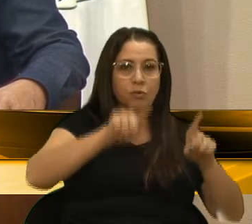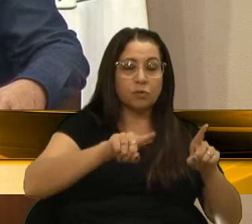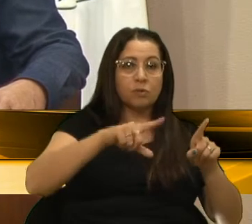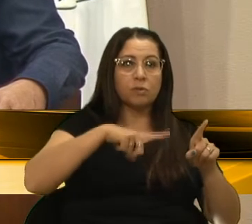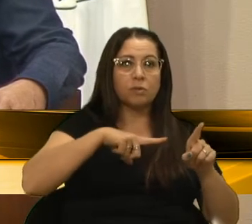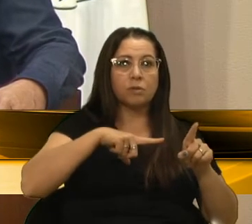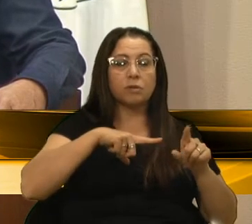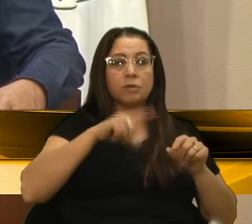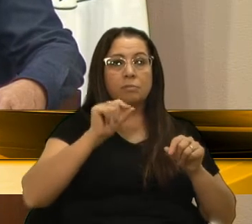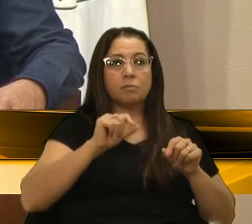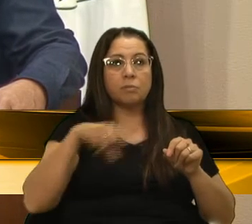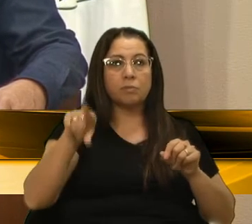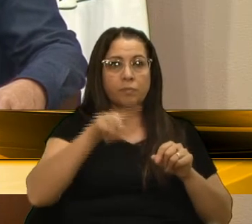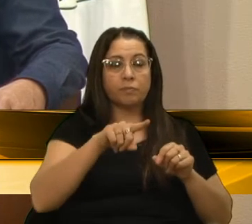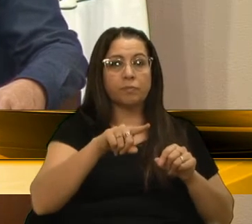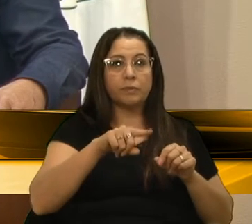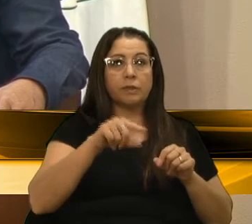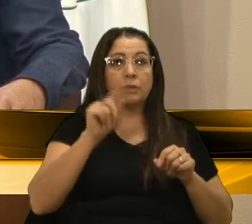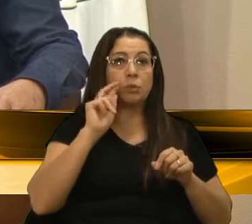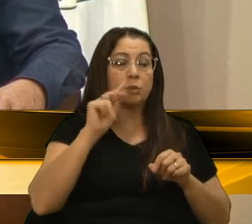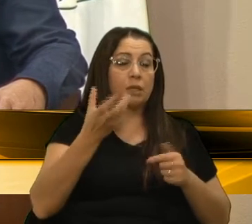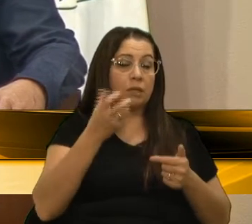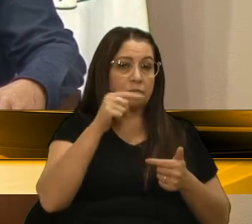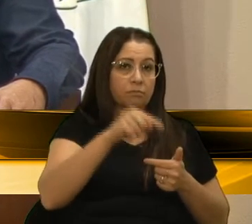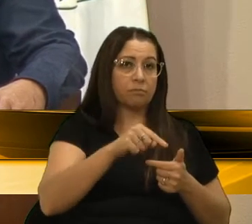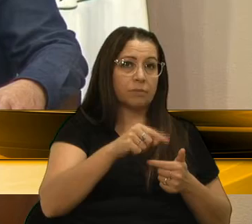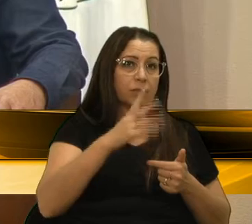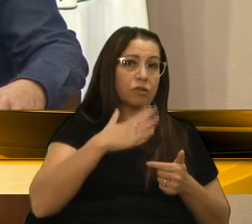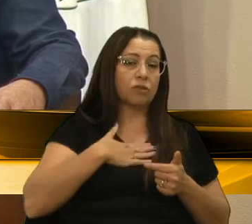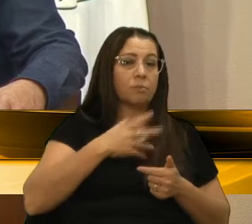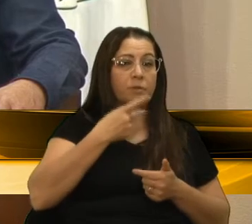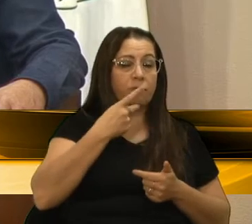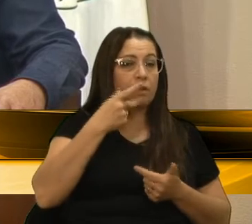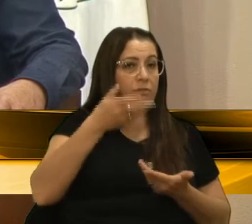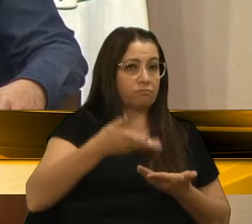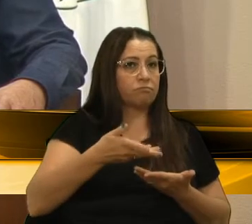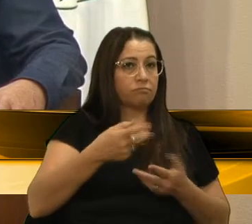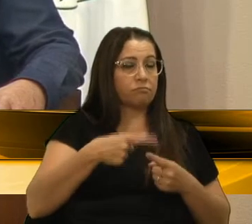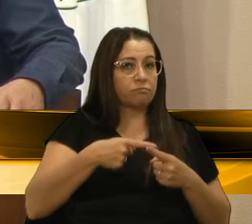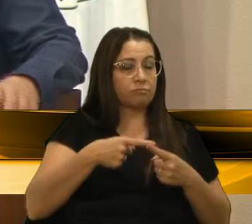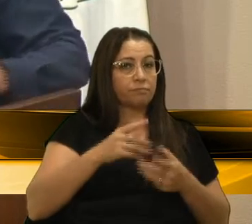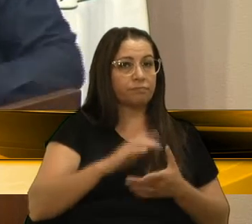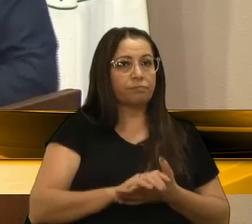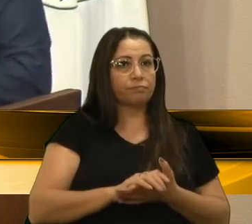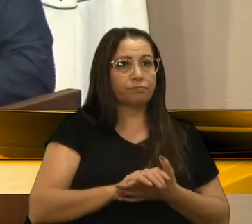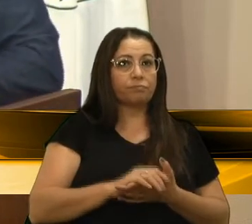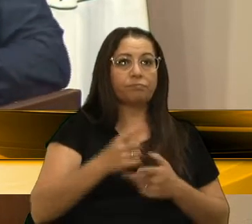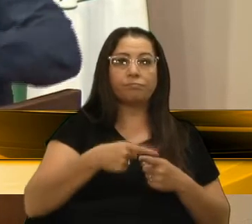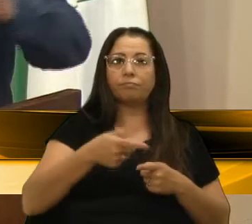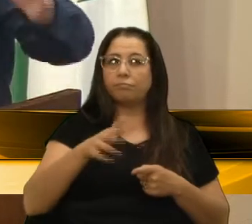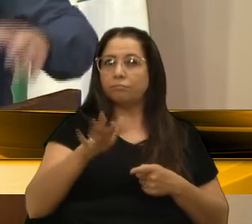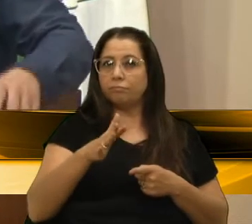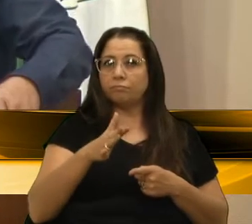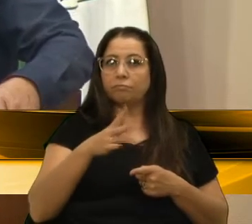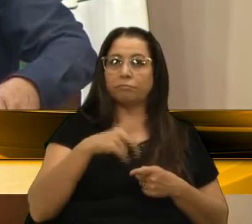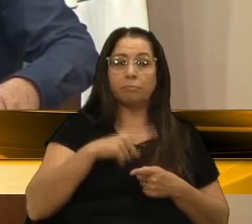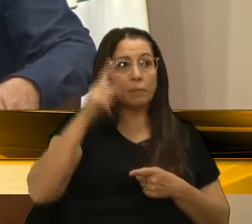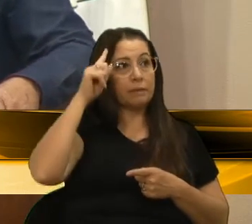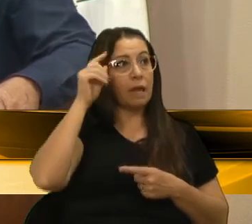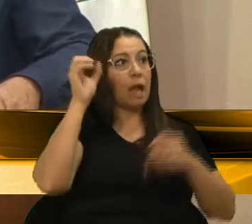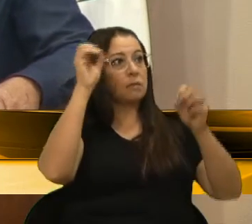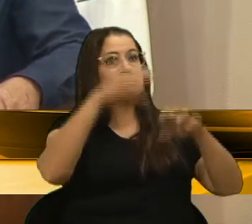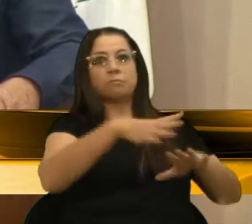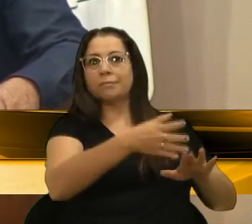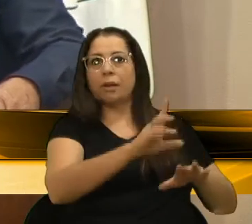sabem dessa situação, mas eu queria, deixar esse relato aqui hoje, porque, porque as vezes, não, caiu de paraquedas,